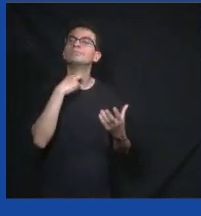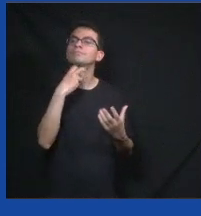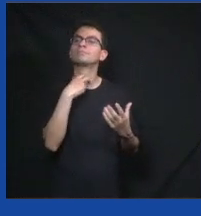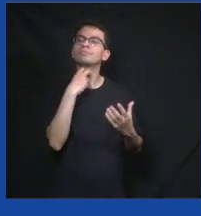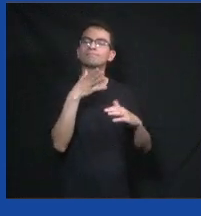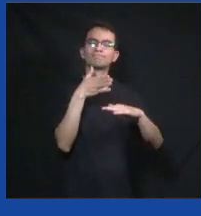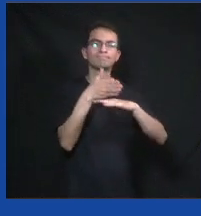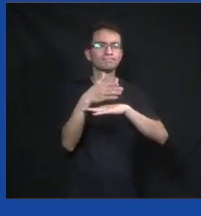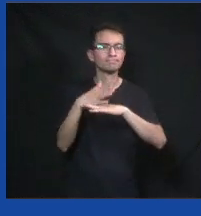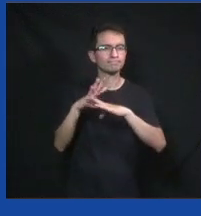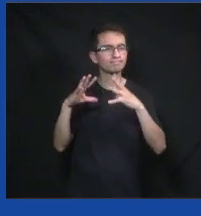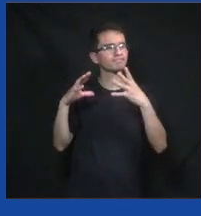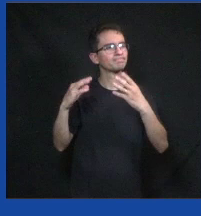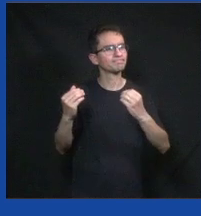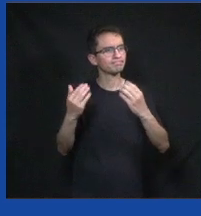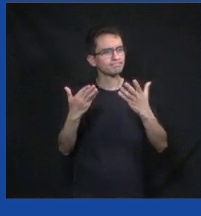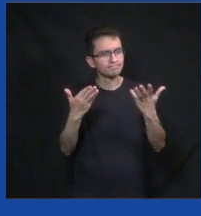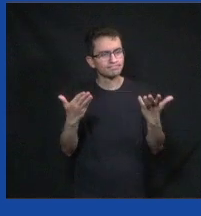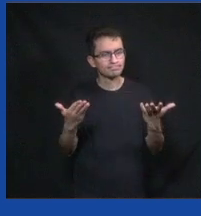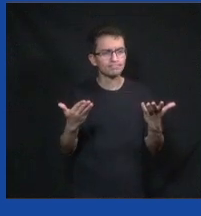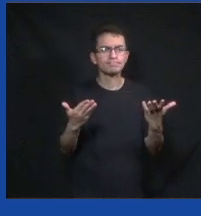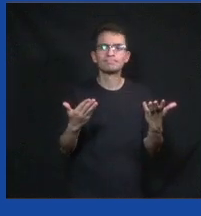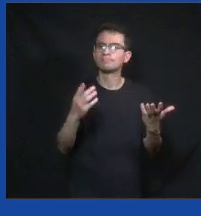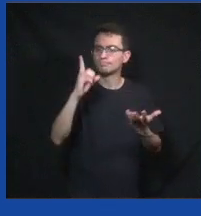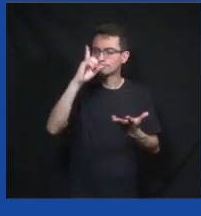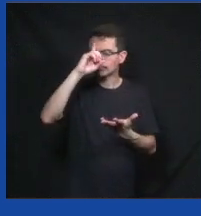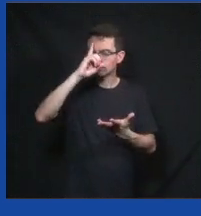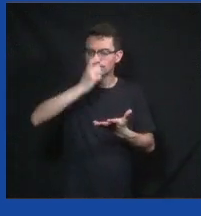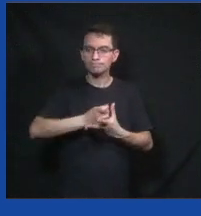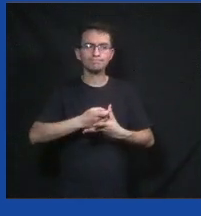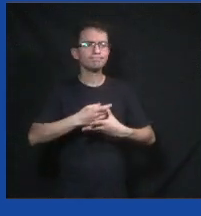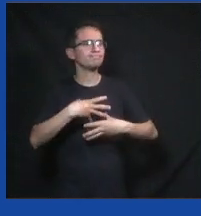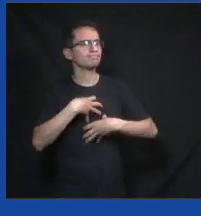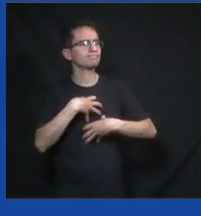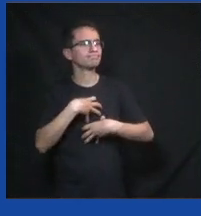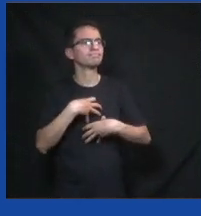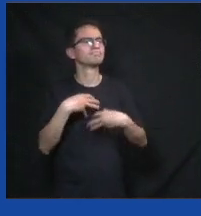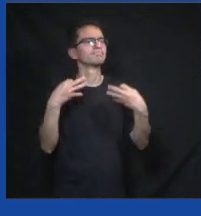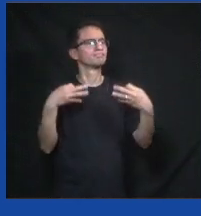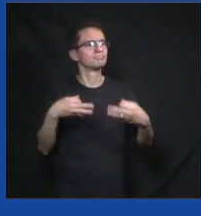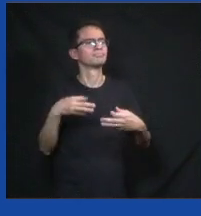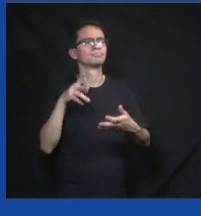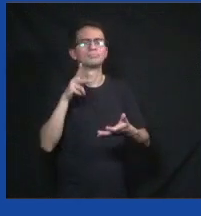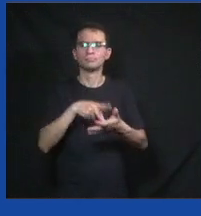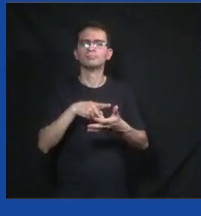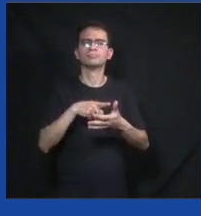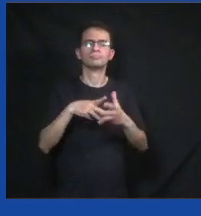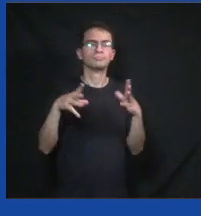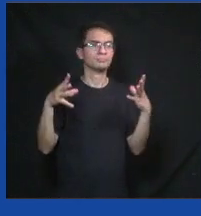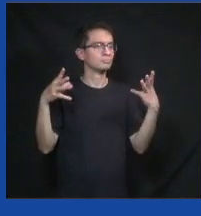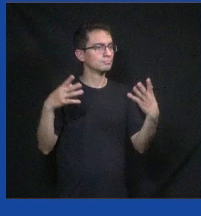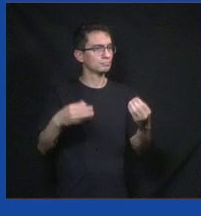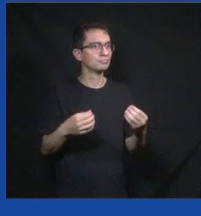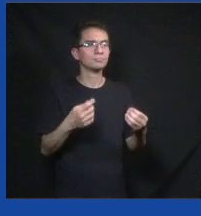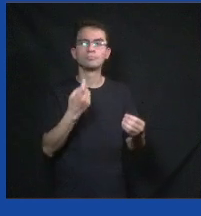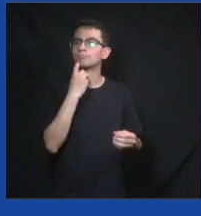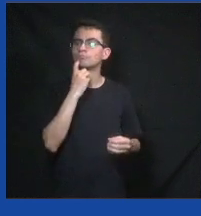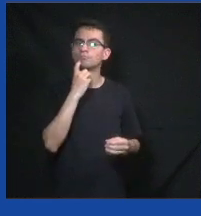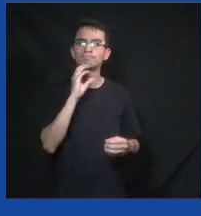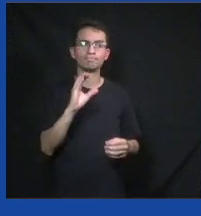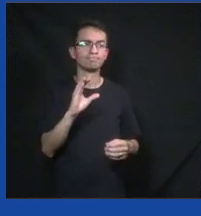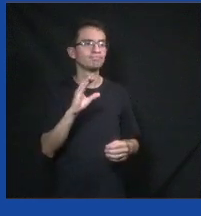participação popular. Participação em processos decisórios para gerar legitimidade para as decisões que o governo faz com base na população.